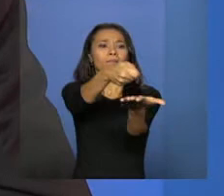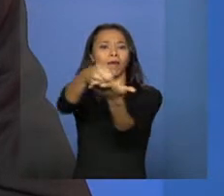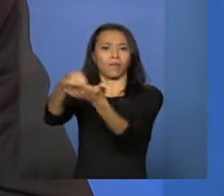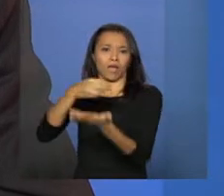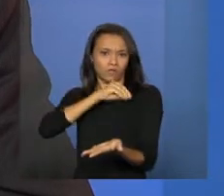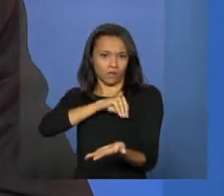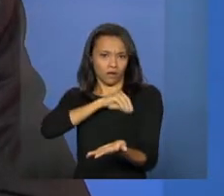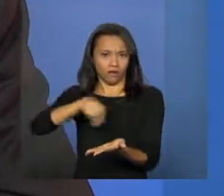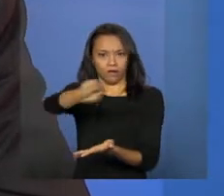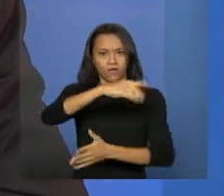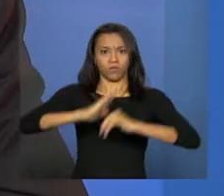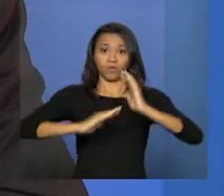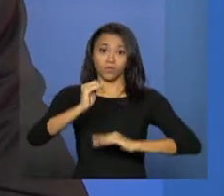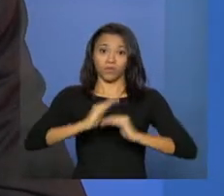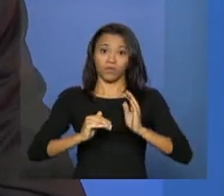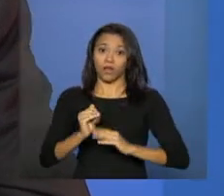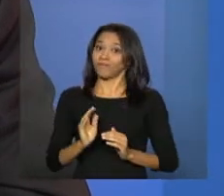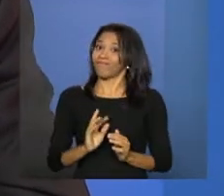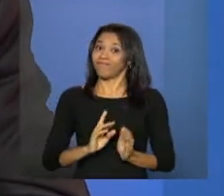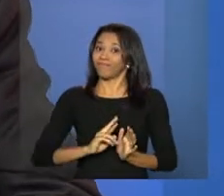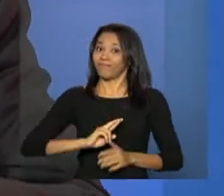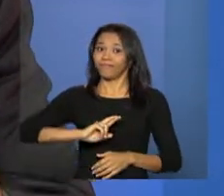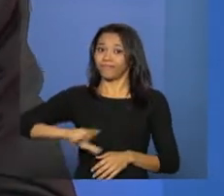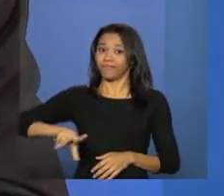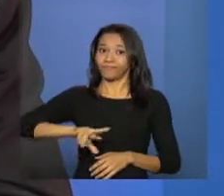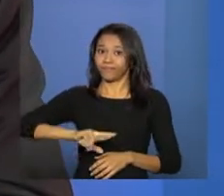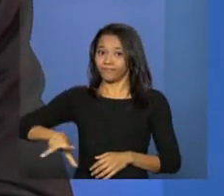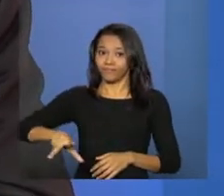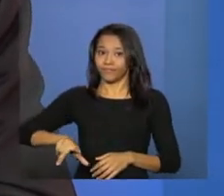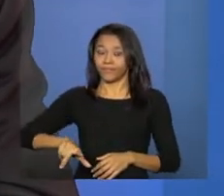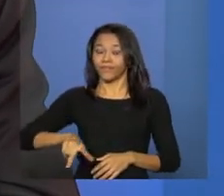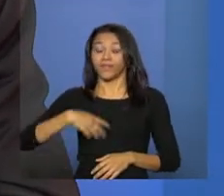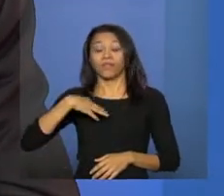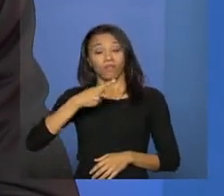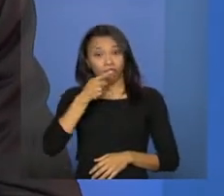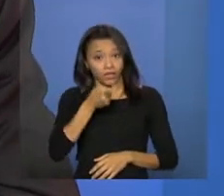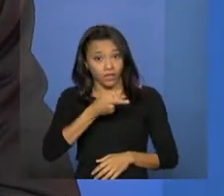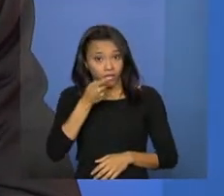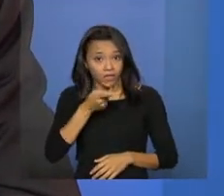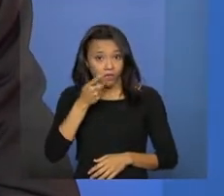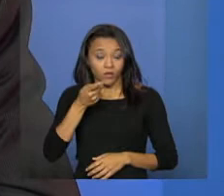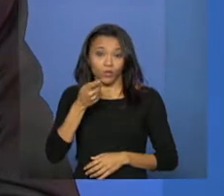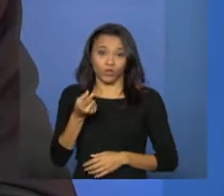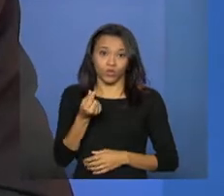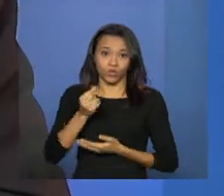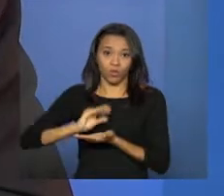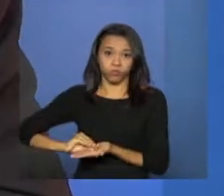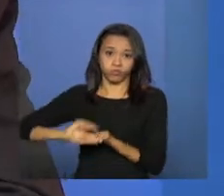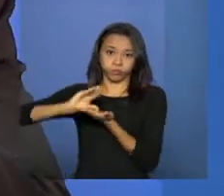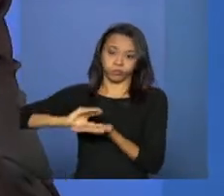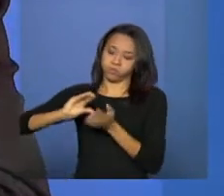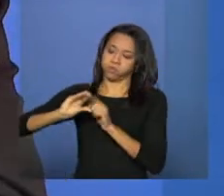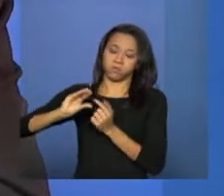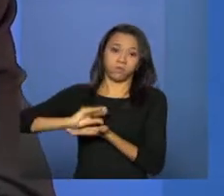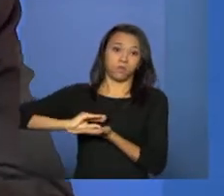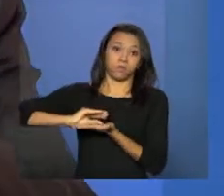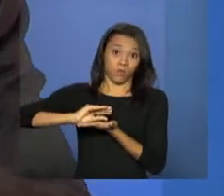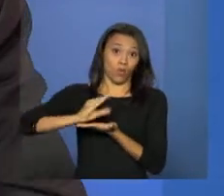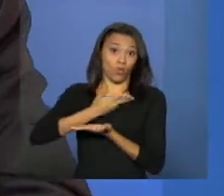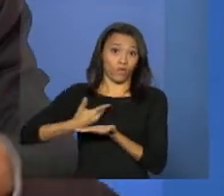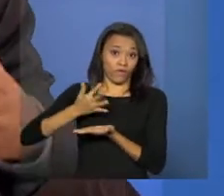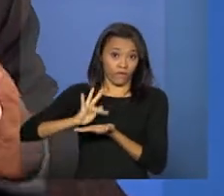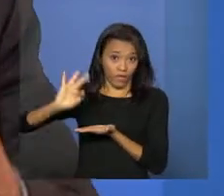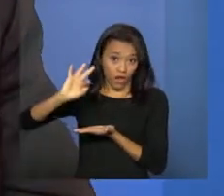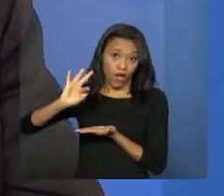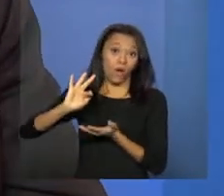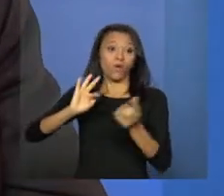Nós estamos falando de um montante de cofinanciamento da área da assistência social, do governo federal, dos